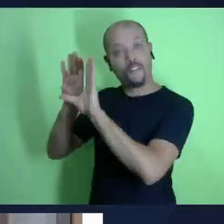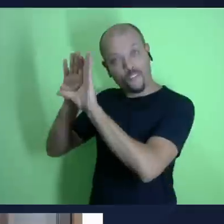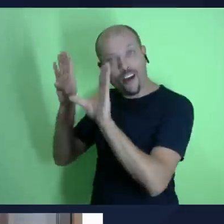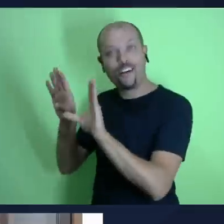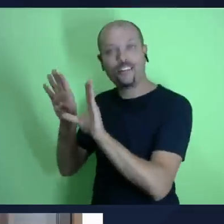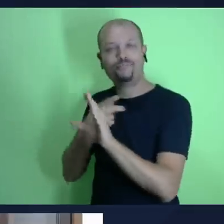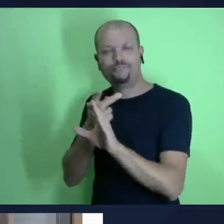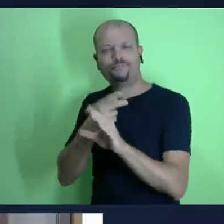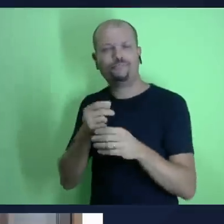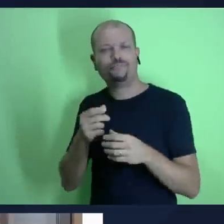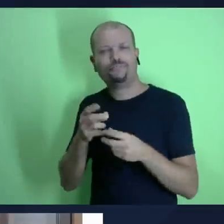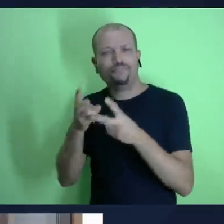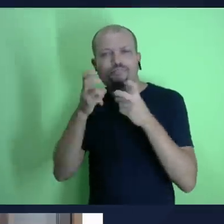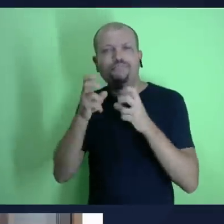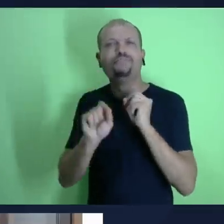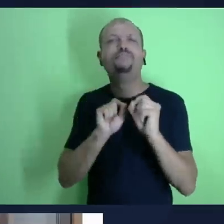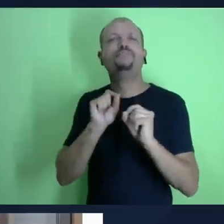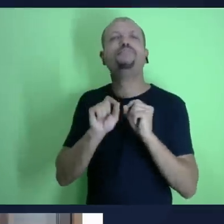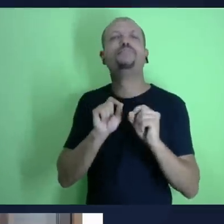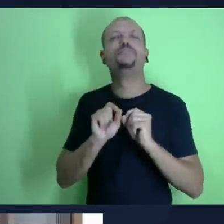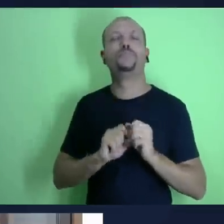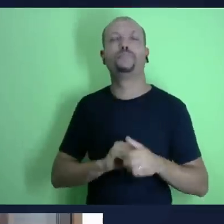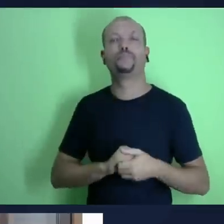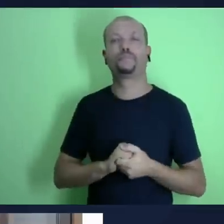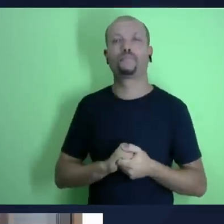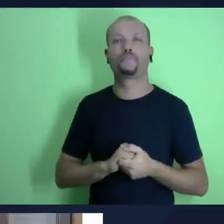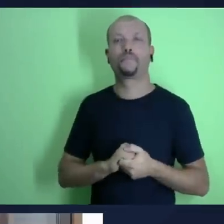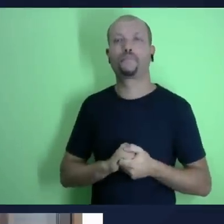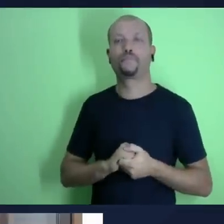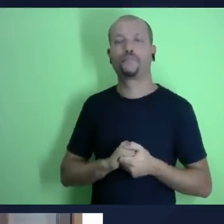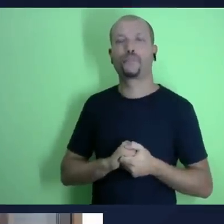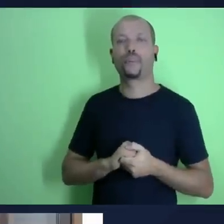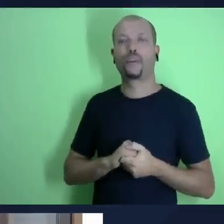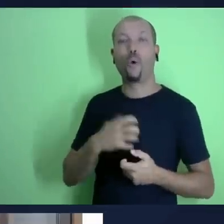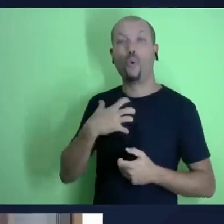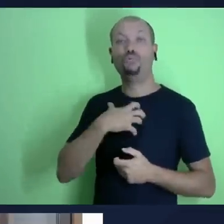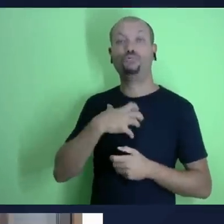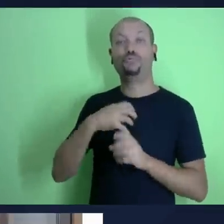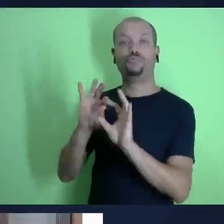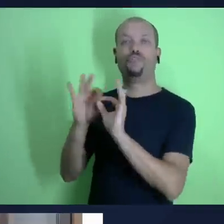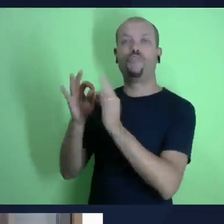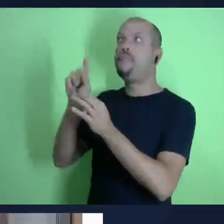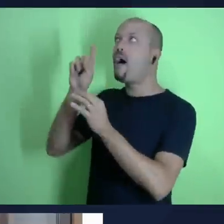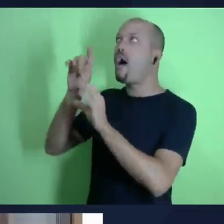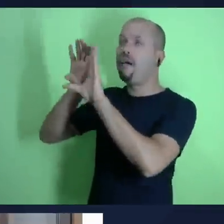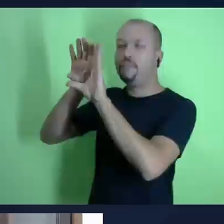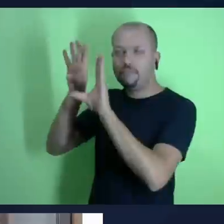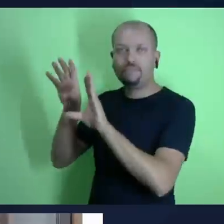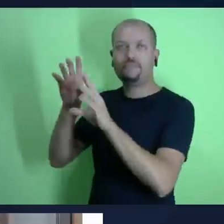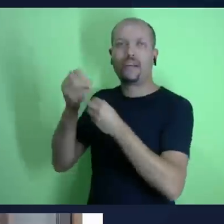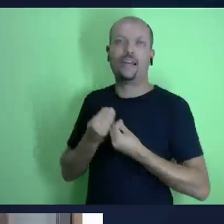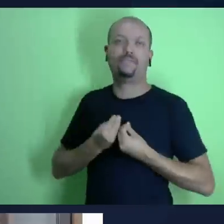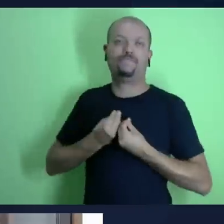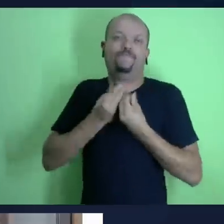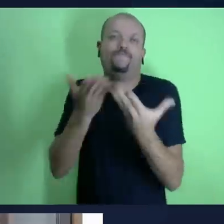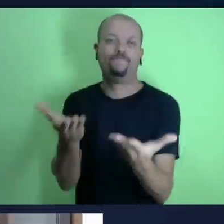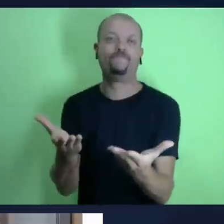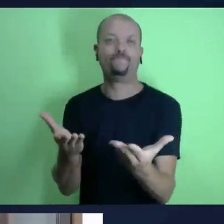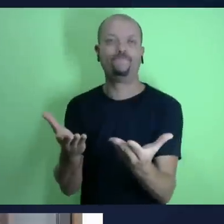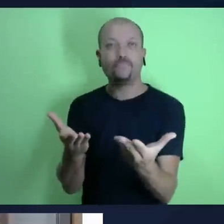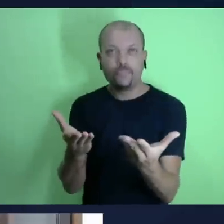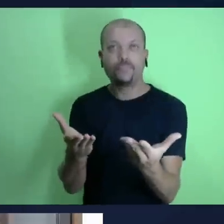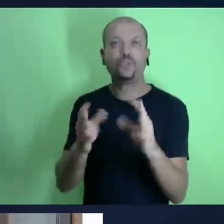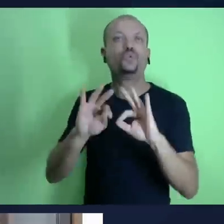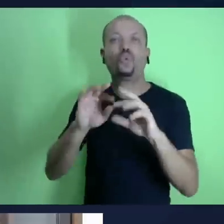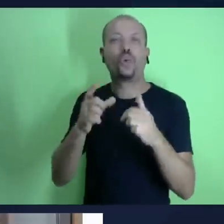o que eles são não é o tempo que eles têm a atenção que eles têm para a gente então quando nós somos chamados para fazer parte dessa